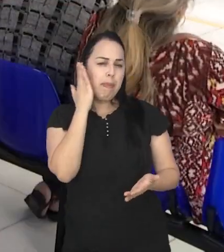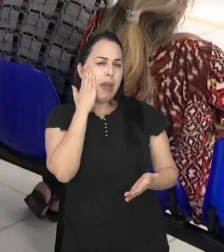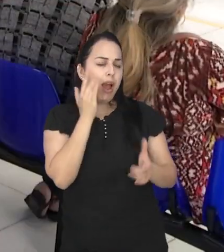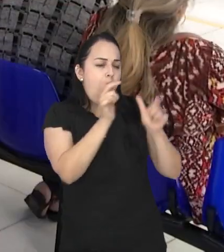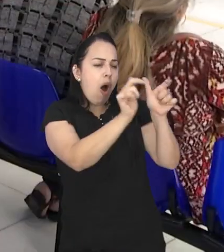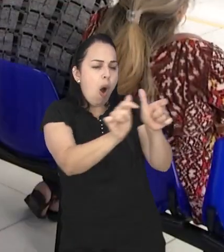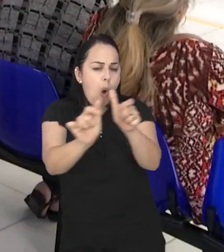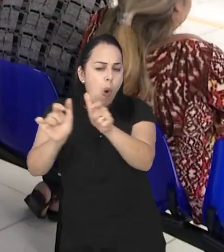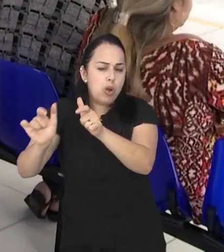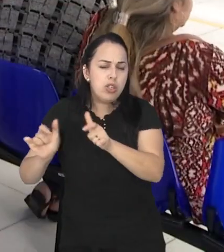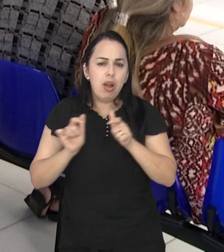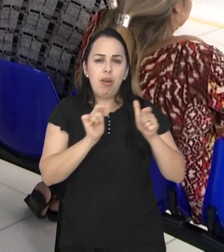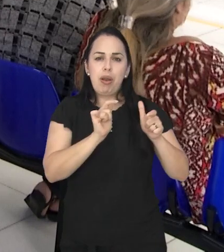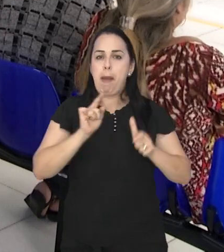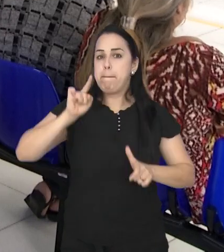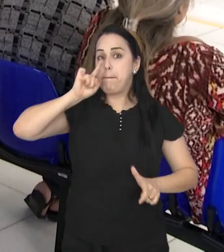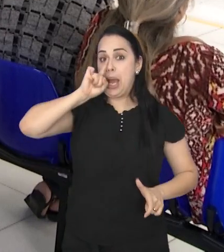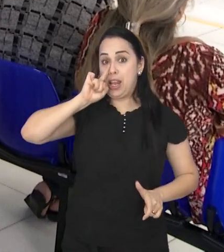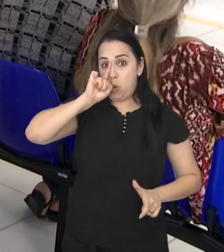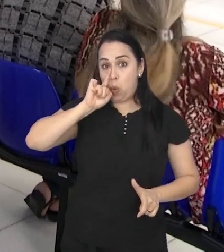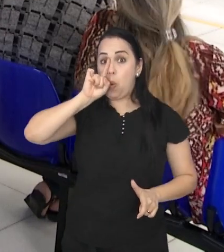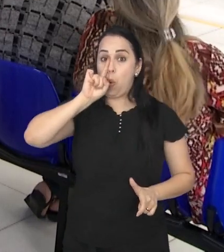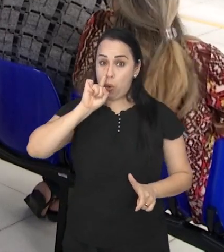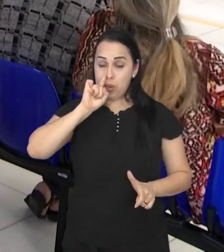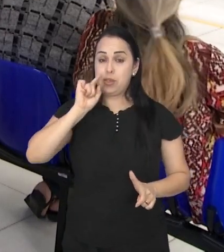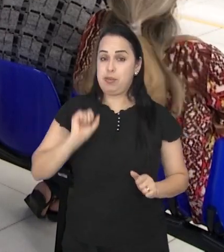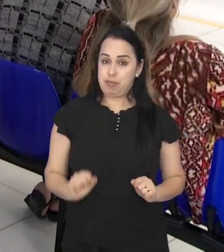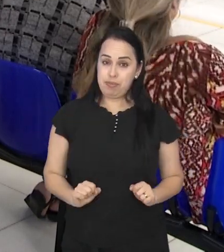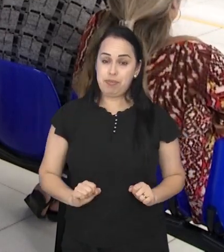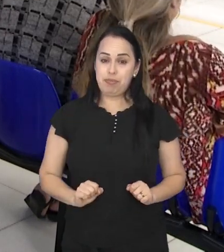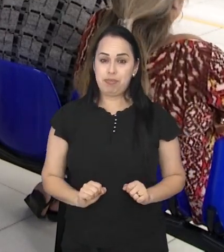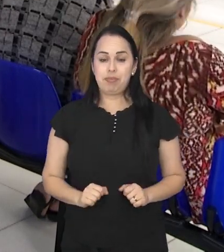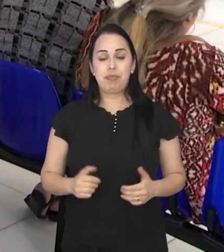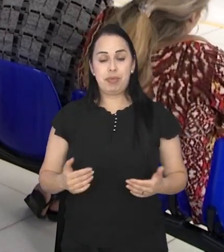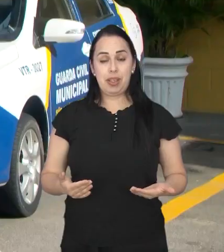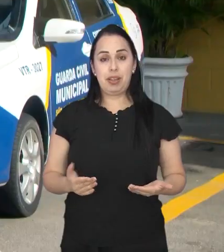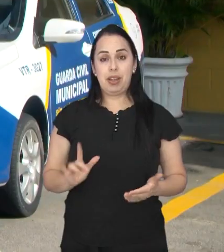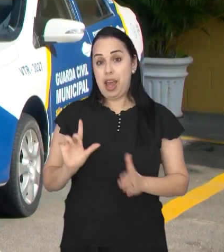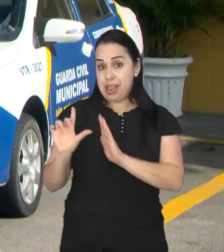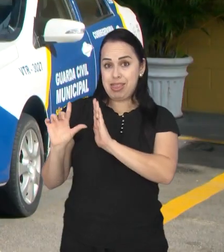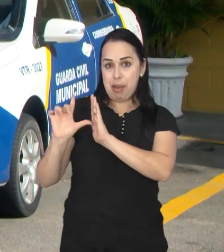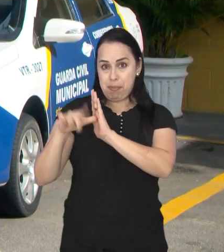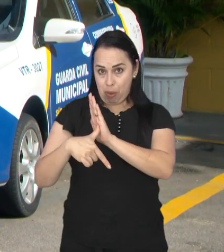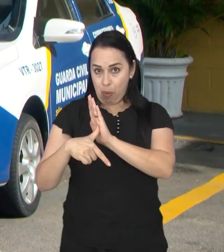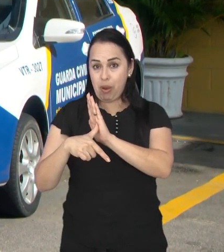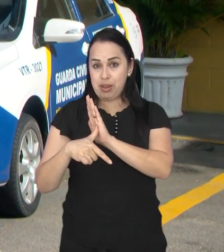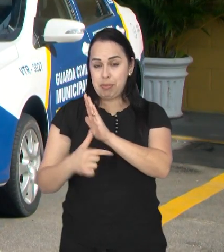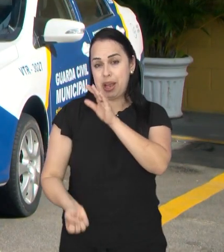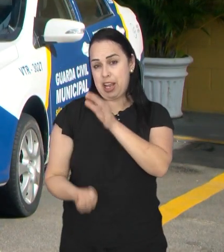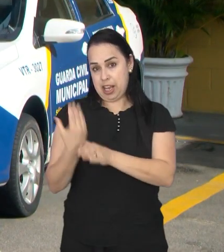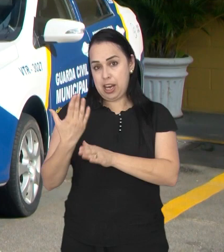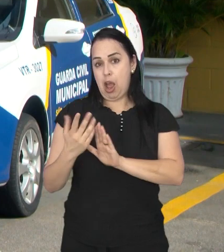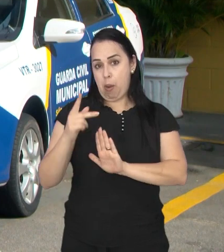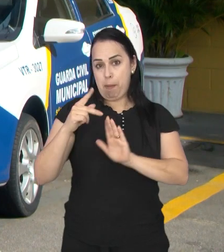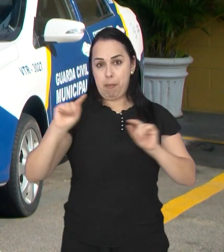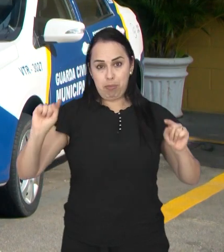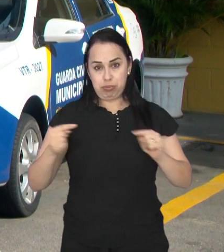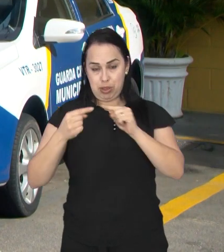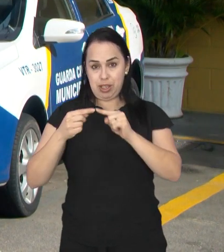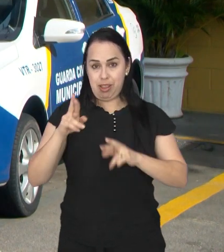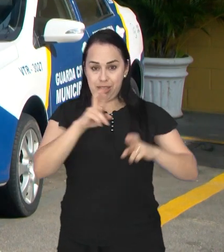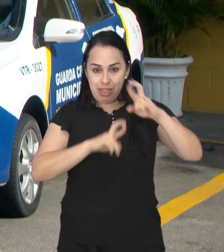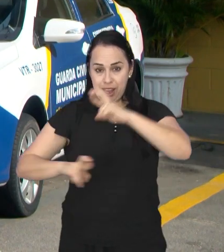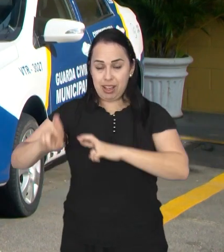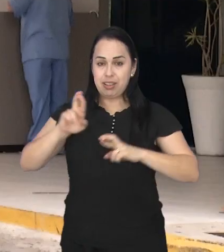das unidades de atendimento de saúde com maiores casos de violência. O próximo passo para a implantação do